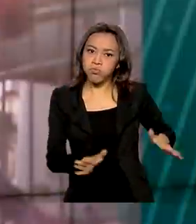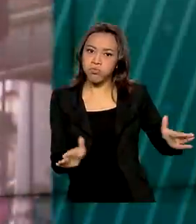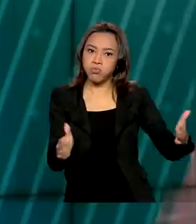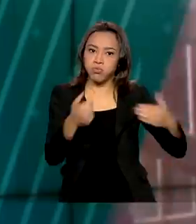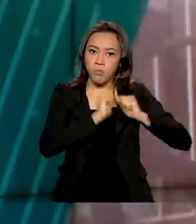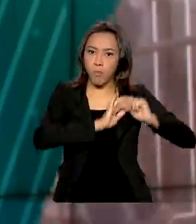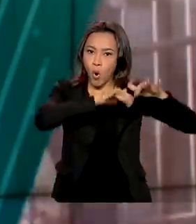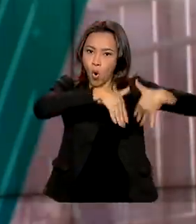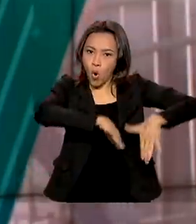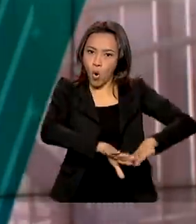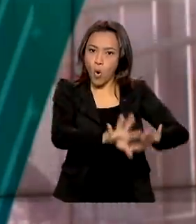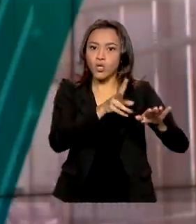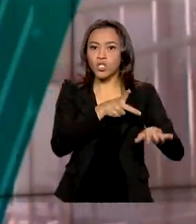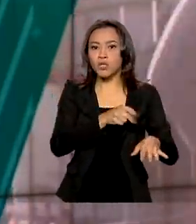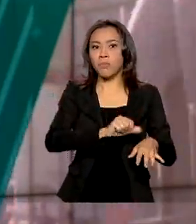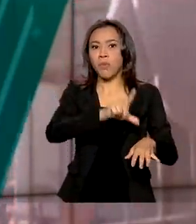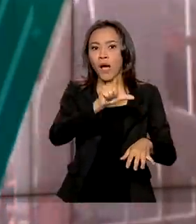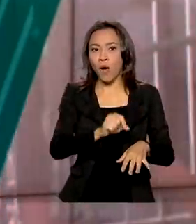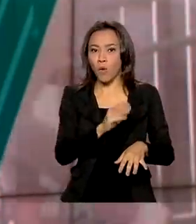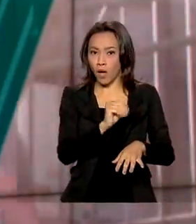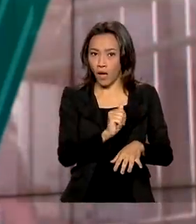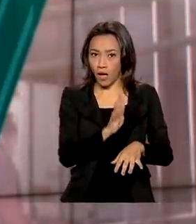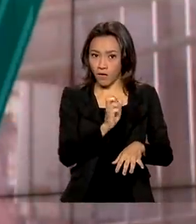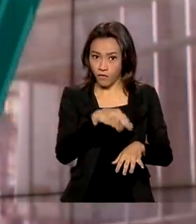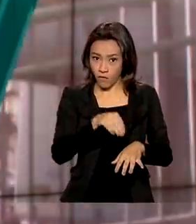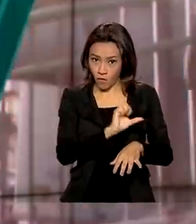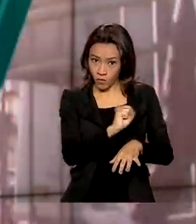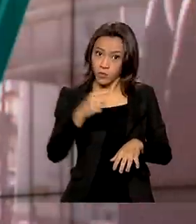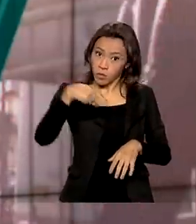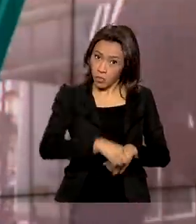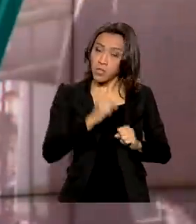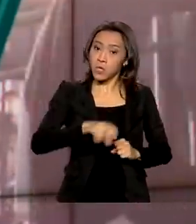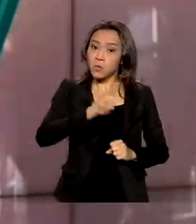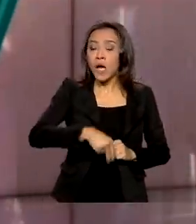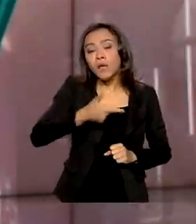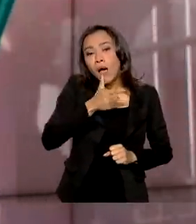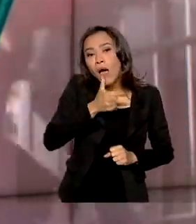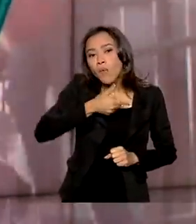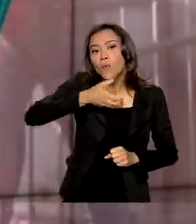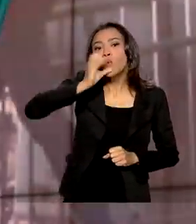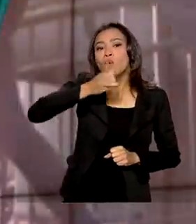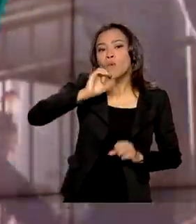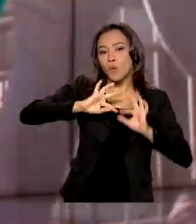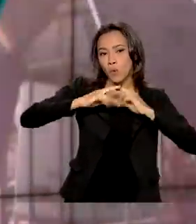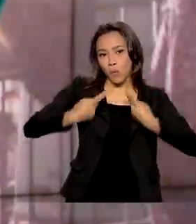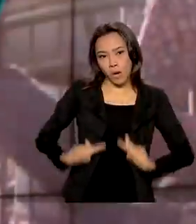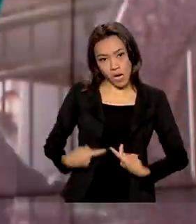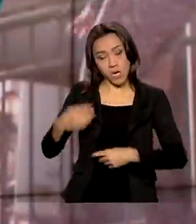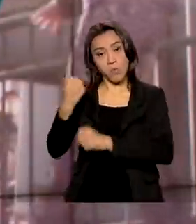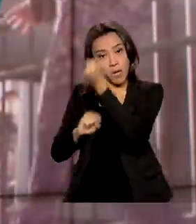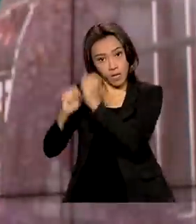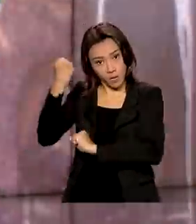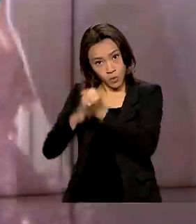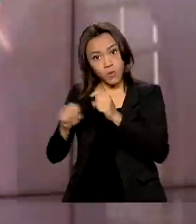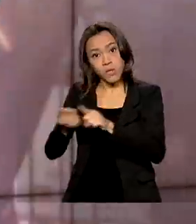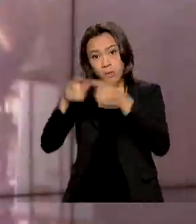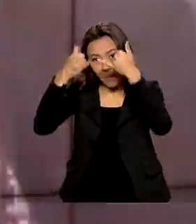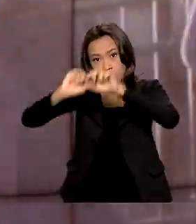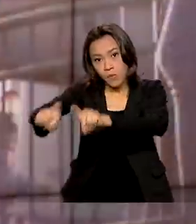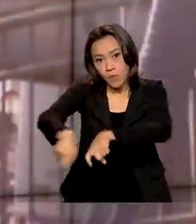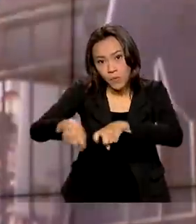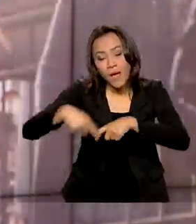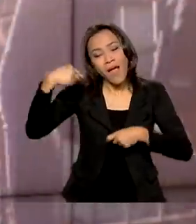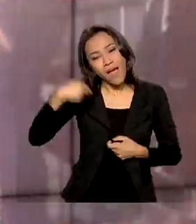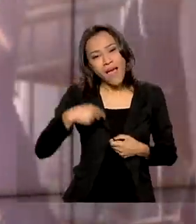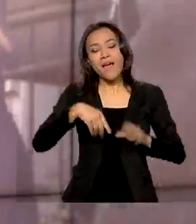Afonso IV e poderá ser utilizada para abastecimento humano, além da indústria e da agropecuária. O anúncio faz parte da Jornada das